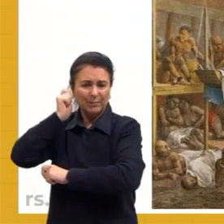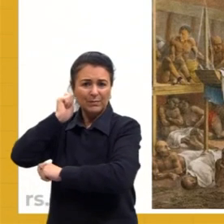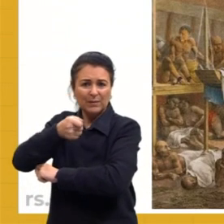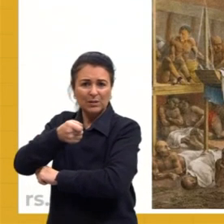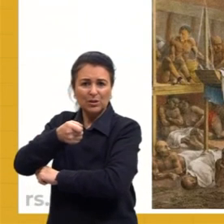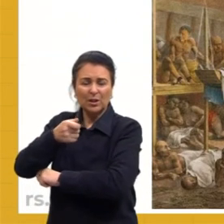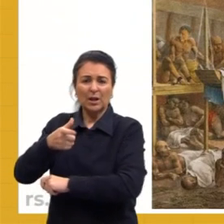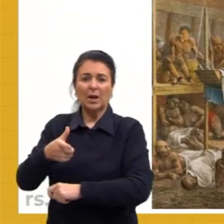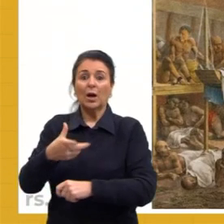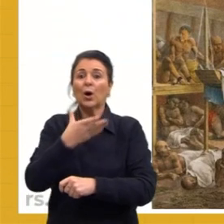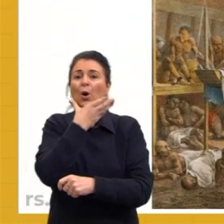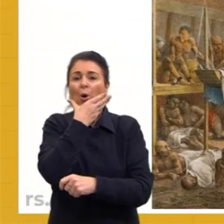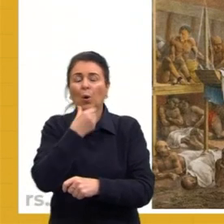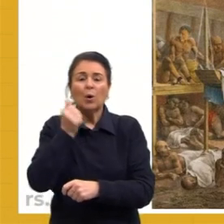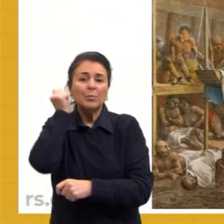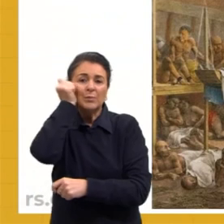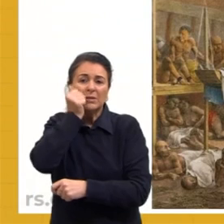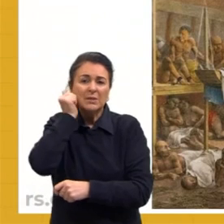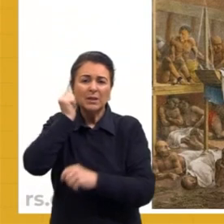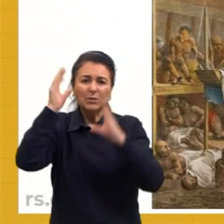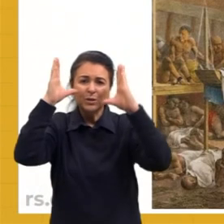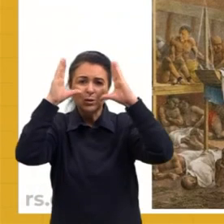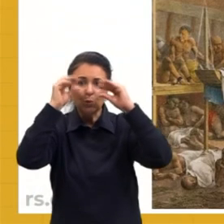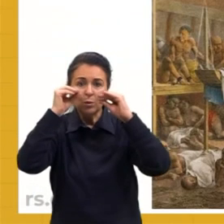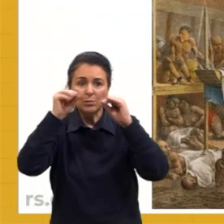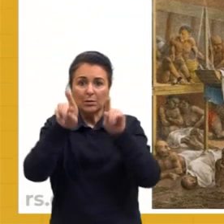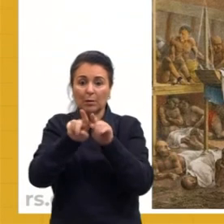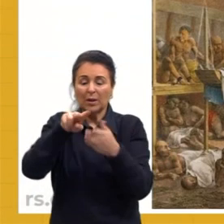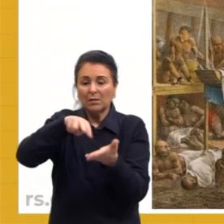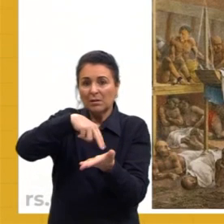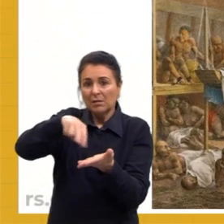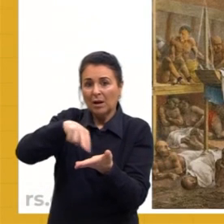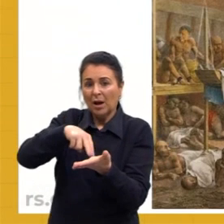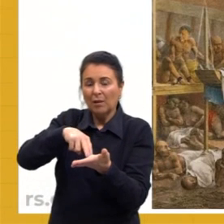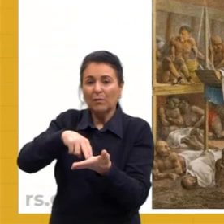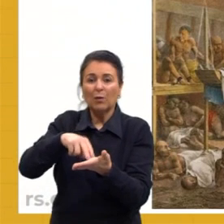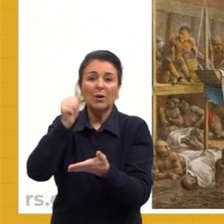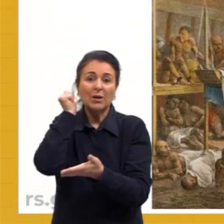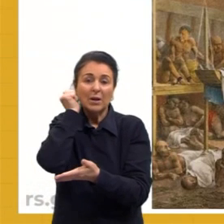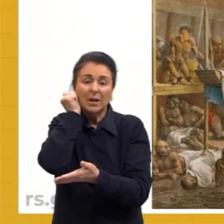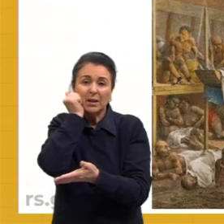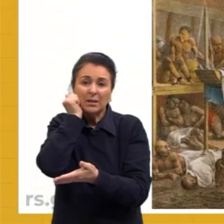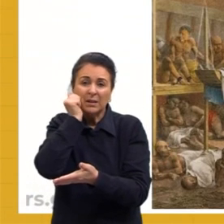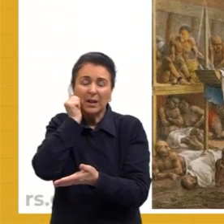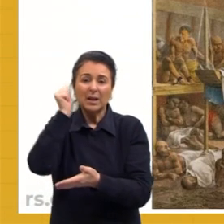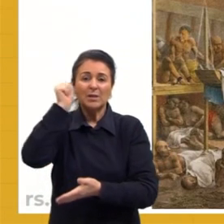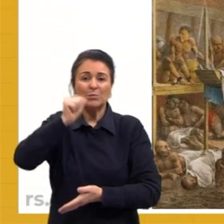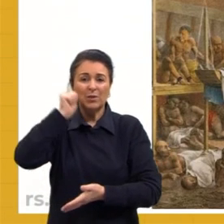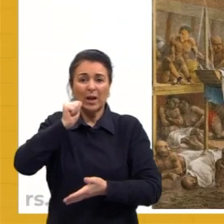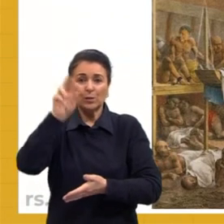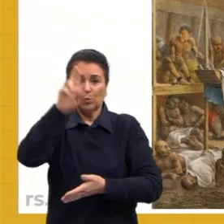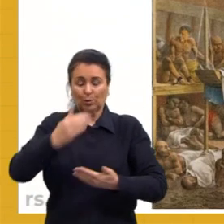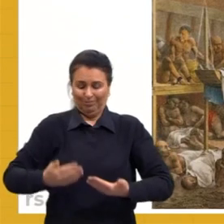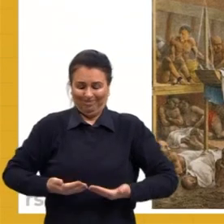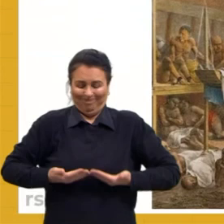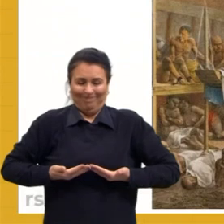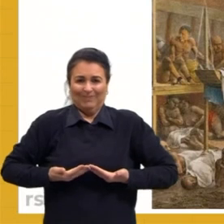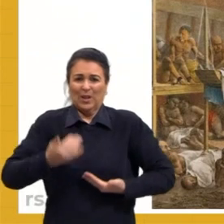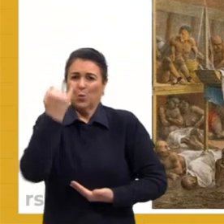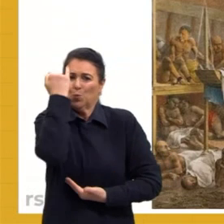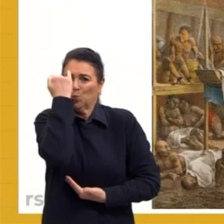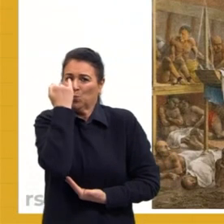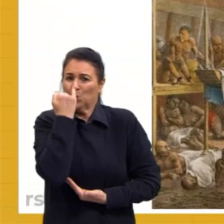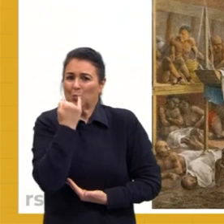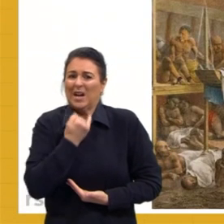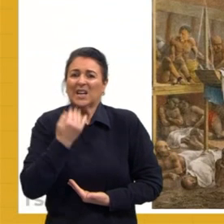negros como a noite, horrendos a dançar. Negras mulheres, suspendendo as tetas. Magras crianças,